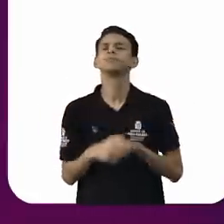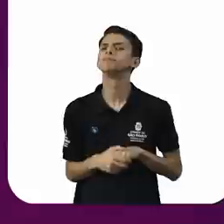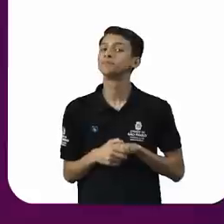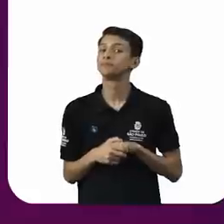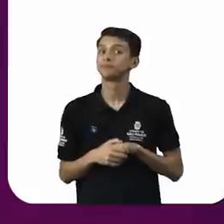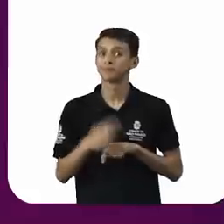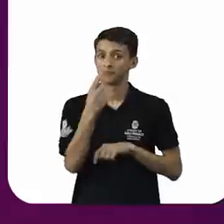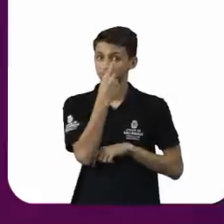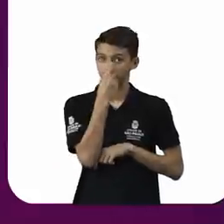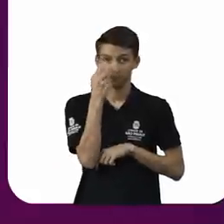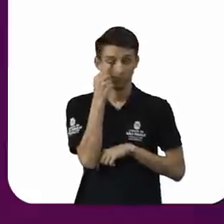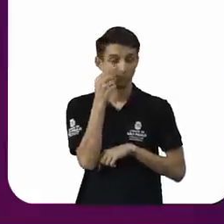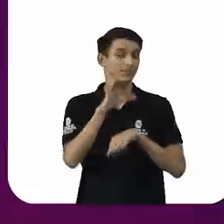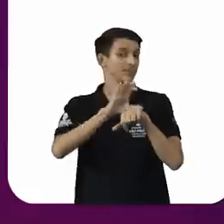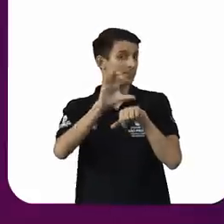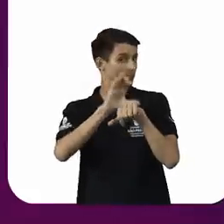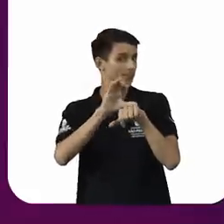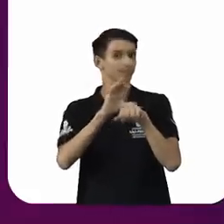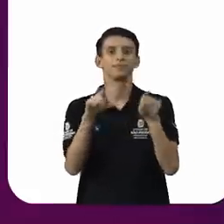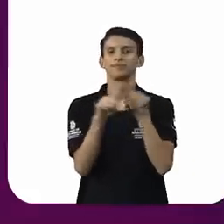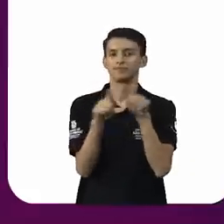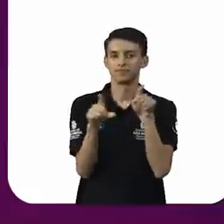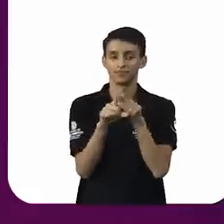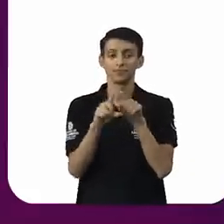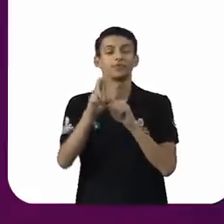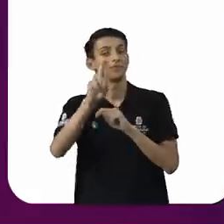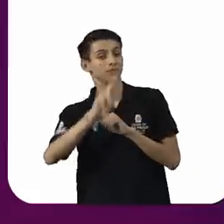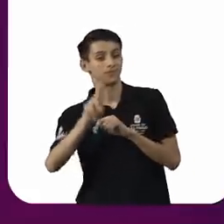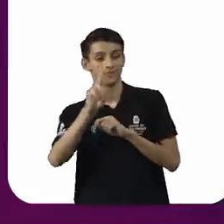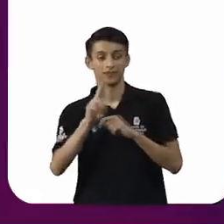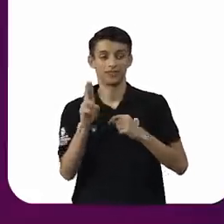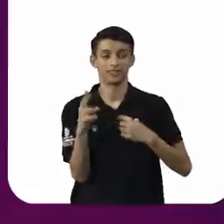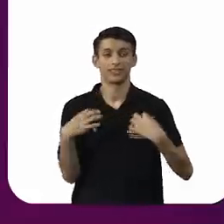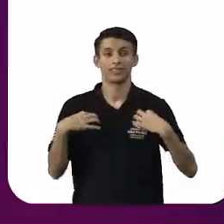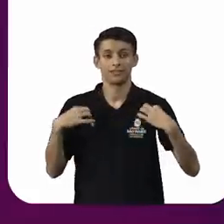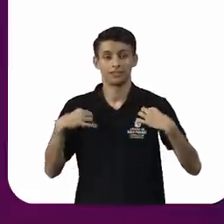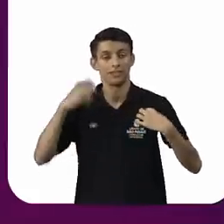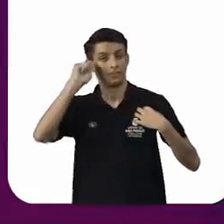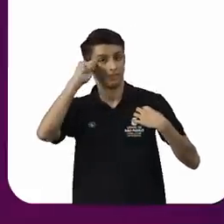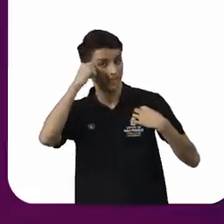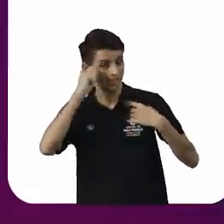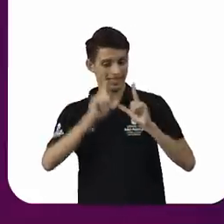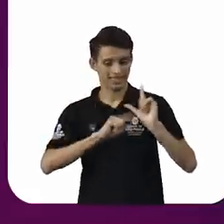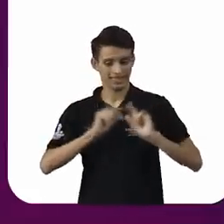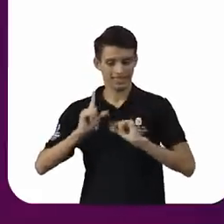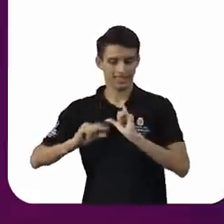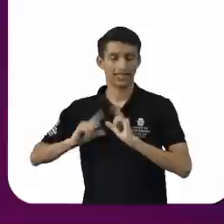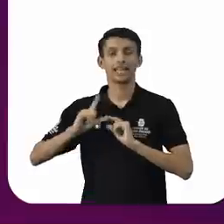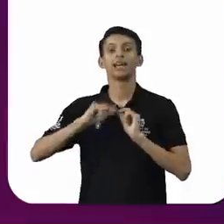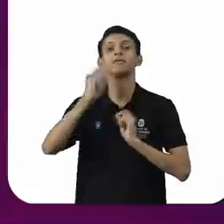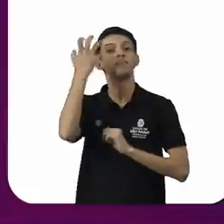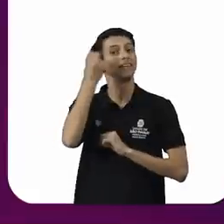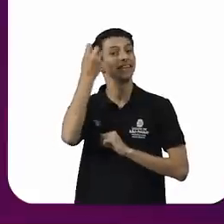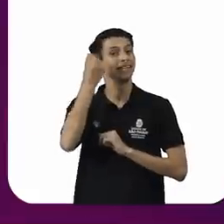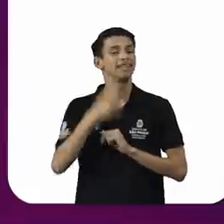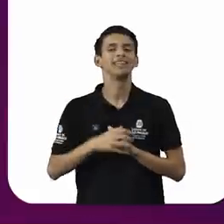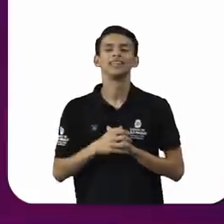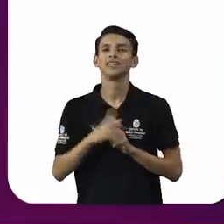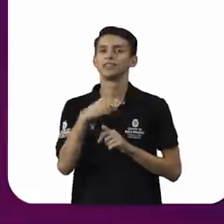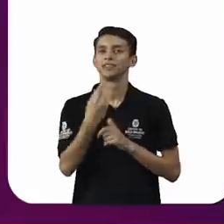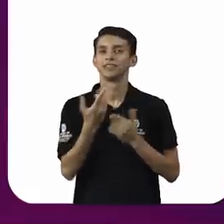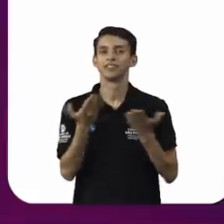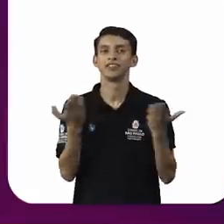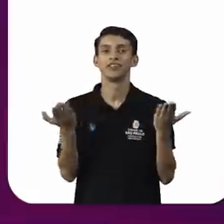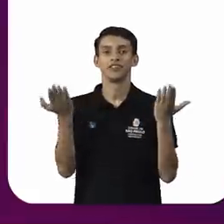olhos também são castanhos. Eu utilizo uma camisa preta com estrelas brancas. E o nosso fundo é um fundo